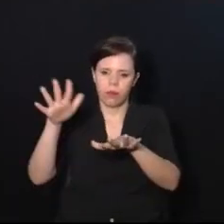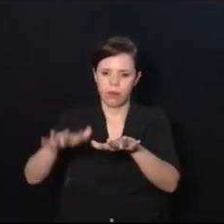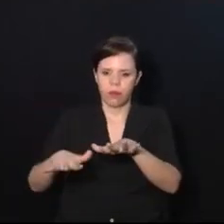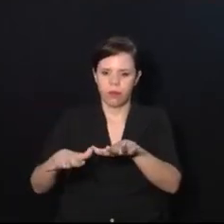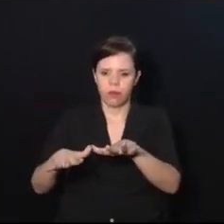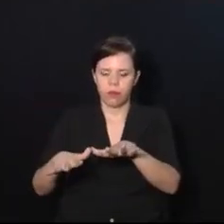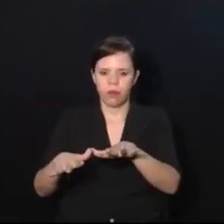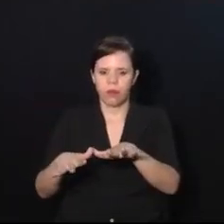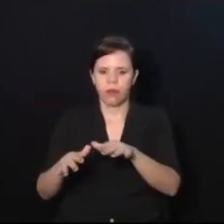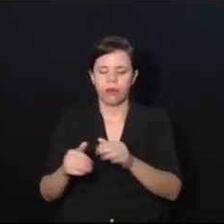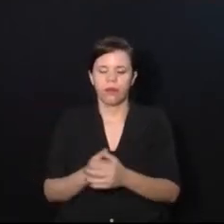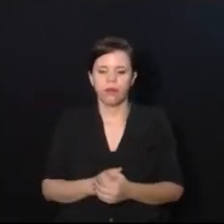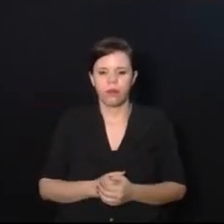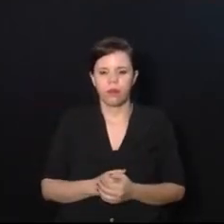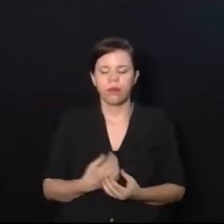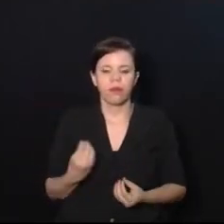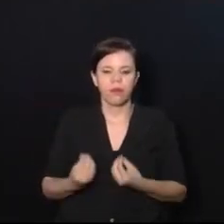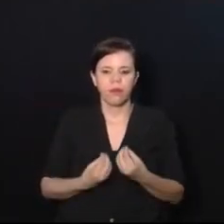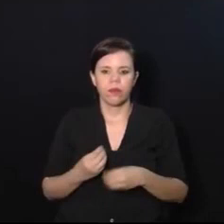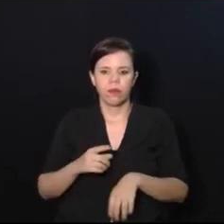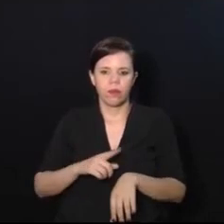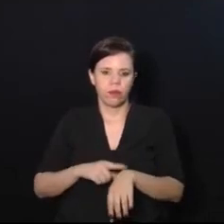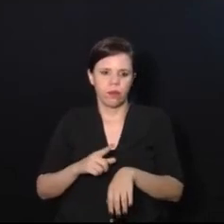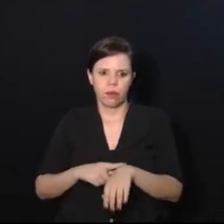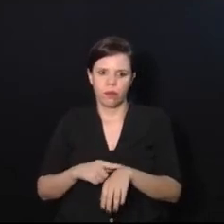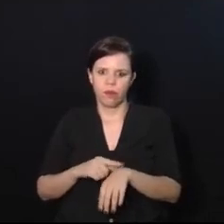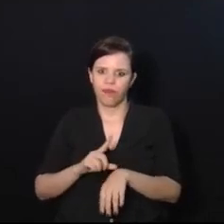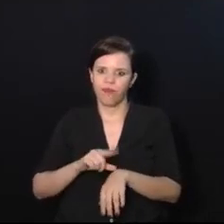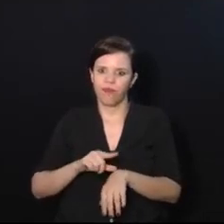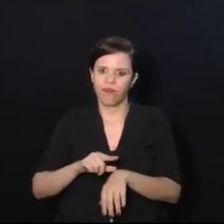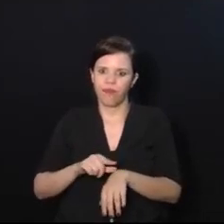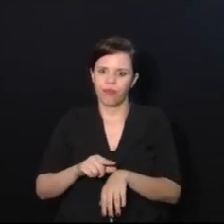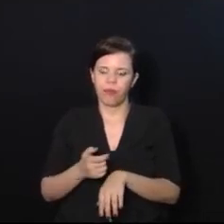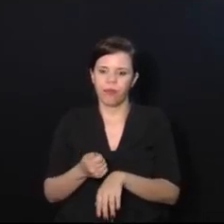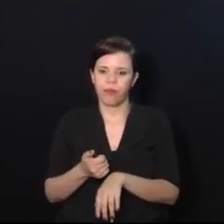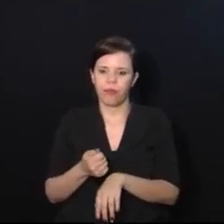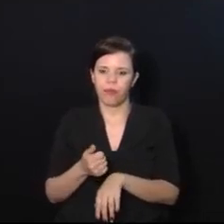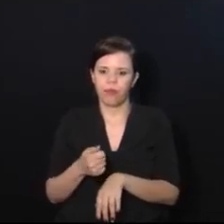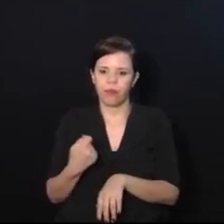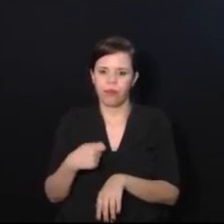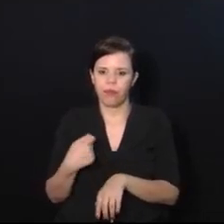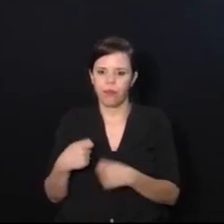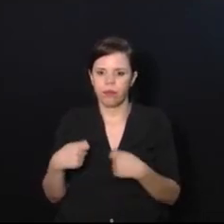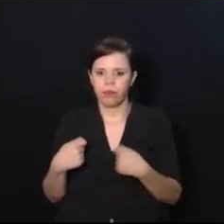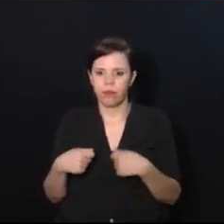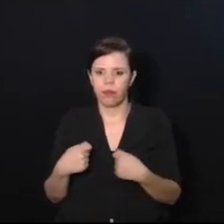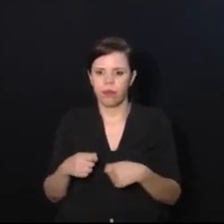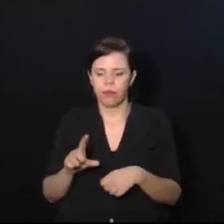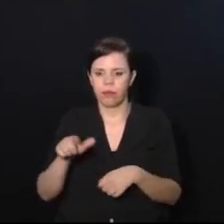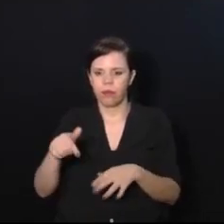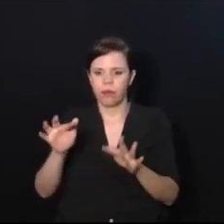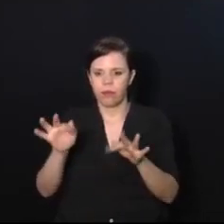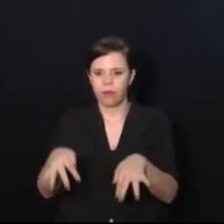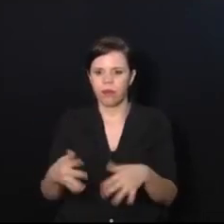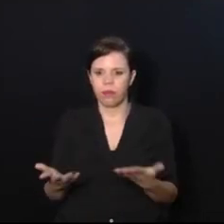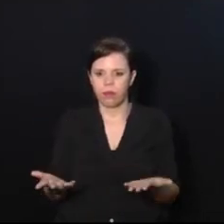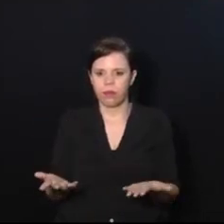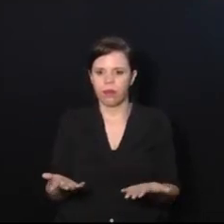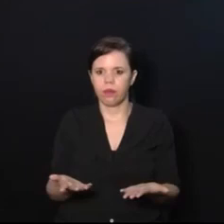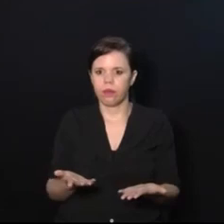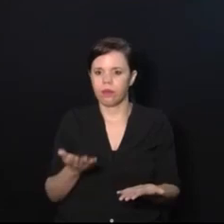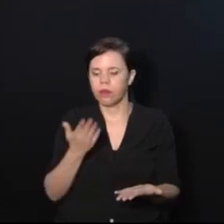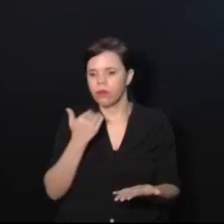Só que como a gente está com o horário um pouco avançado, a gente vai precisar deixar o coffee break para o final, para